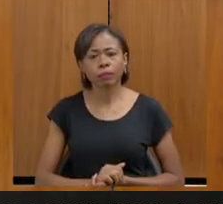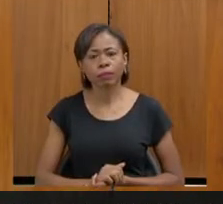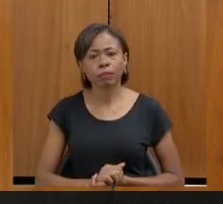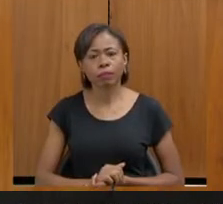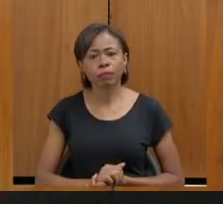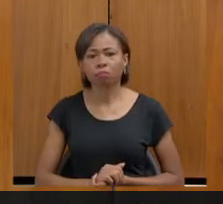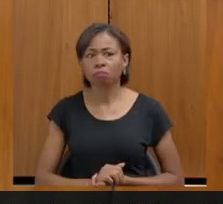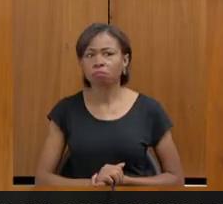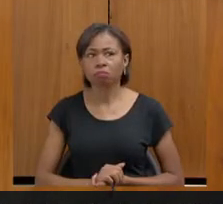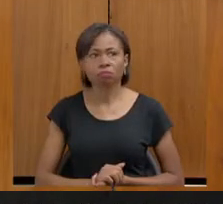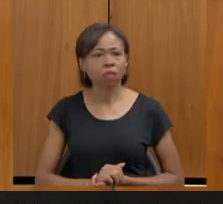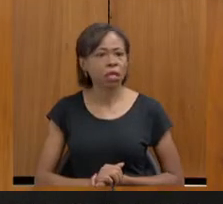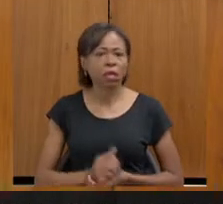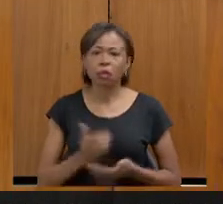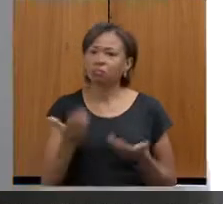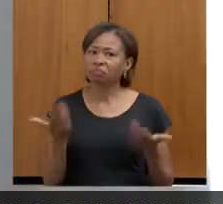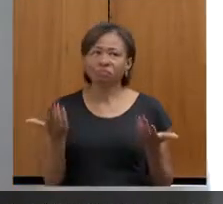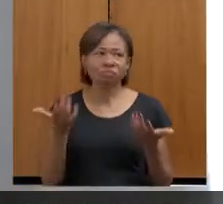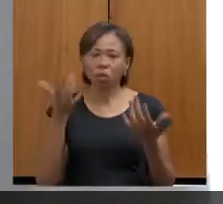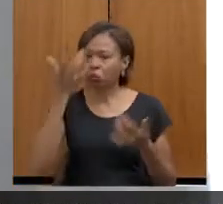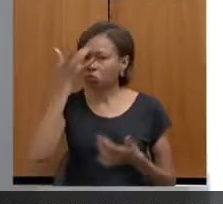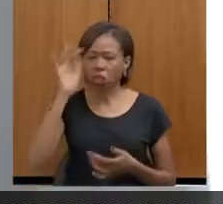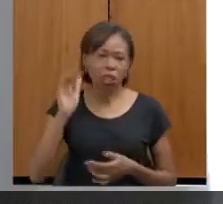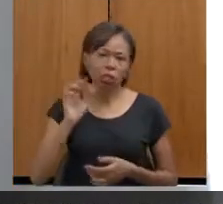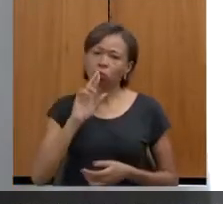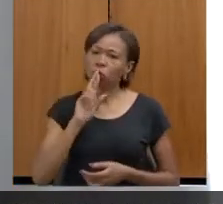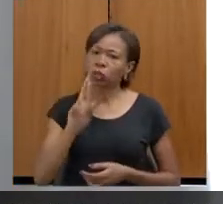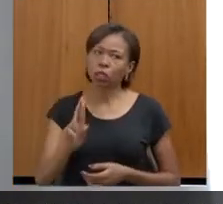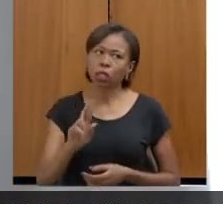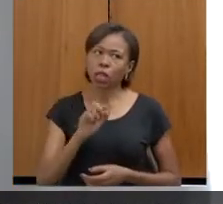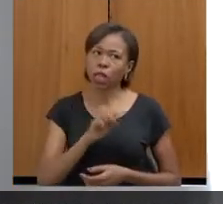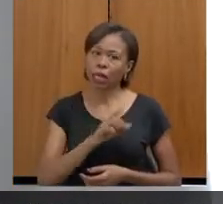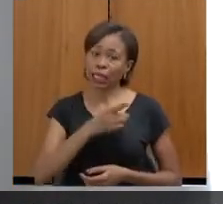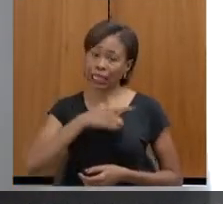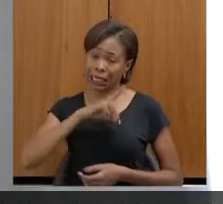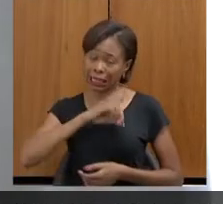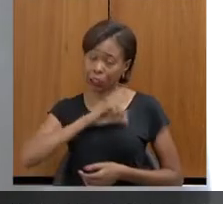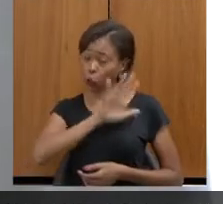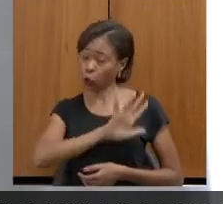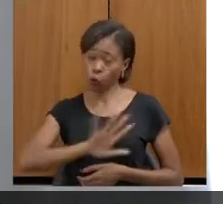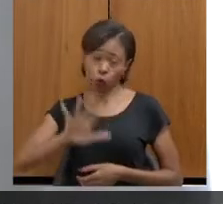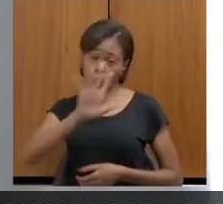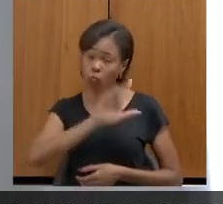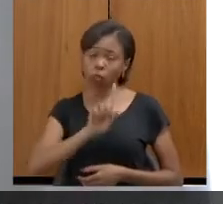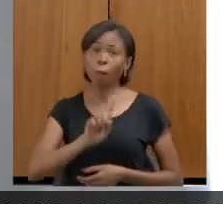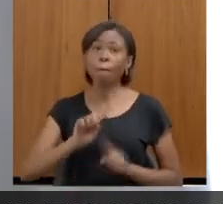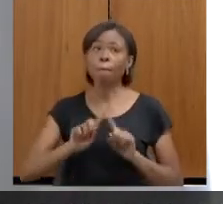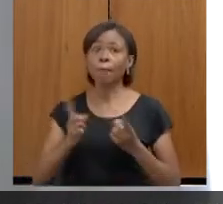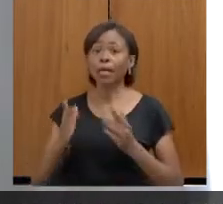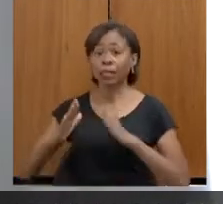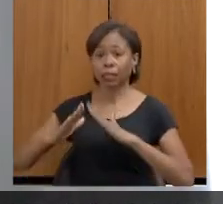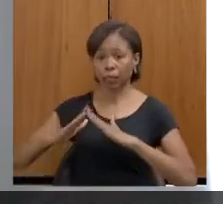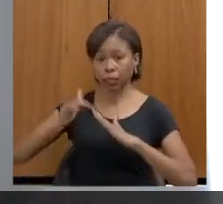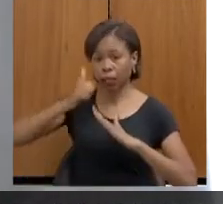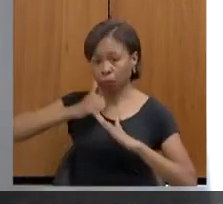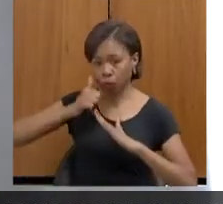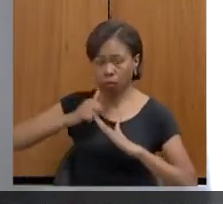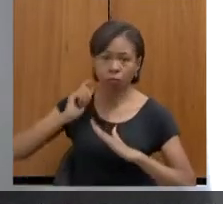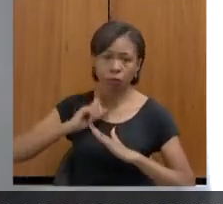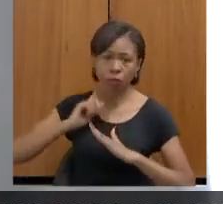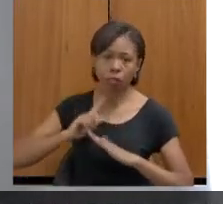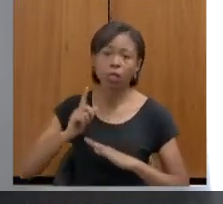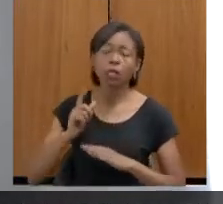Não vou saber te especificar com relação à delegacia inteira, mas na Casa da Mulher Mineira, a gente tem